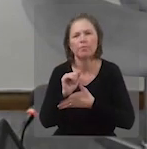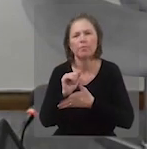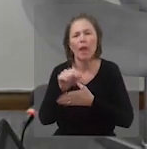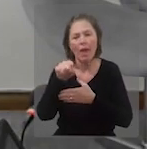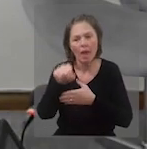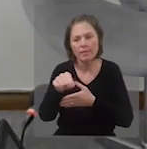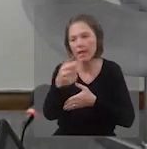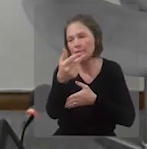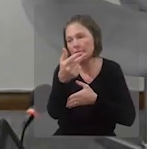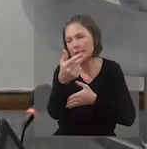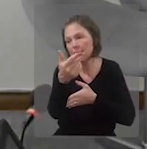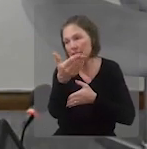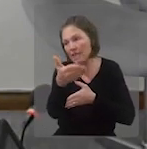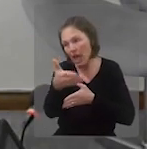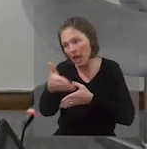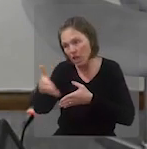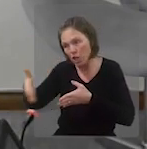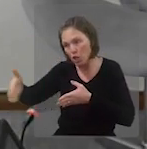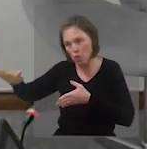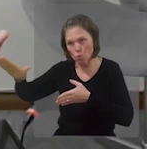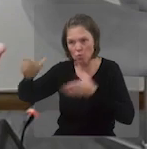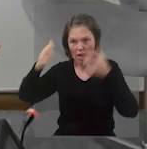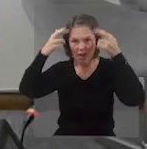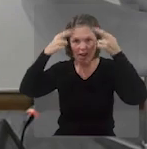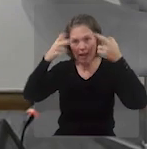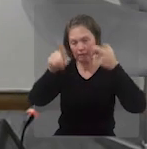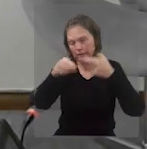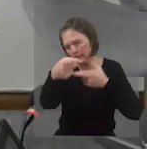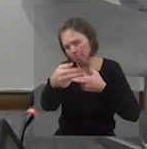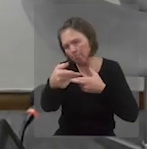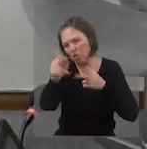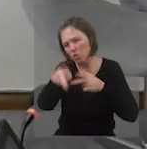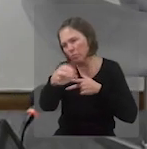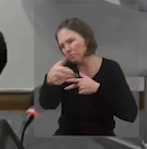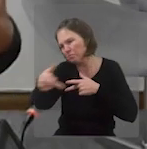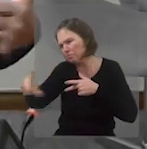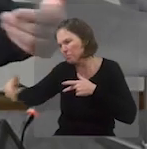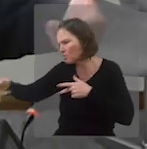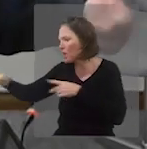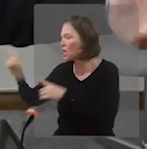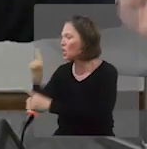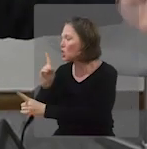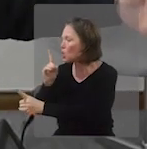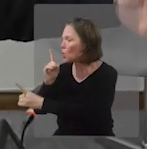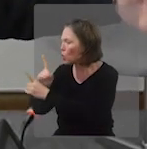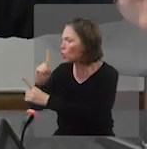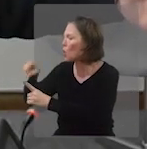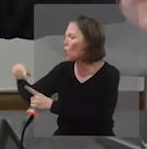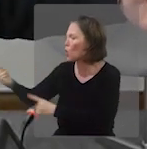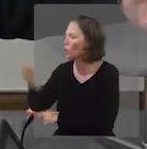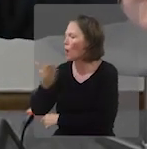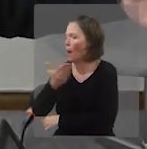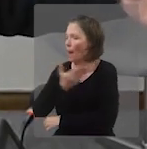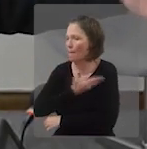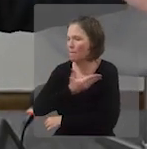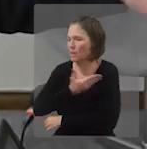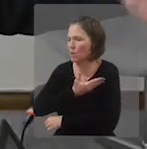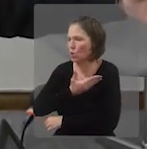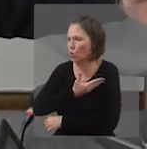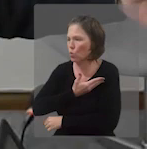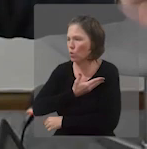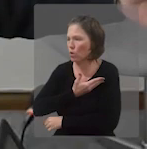humanidade. E essa pessoa saiu da frente do trono do rei, foi lá fora, encontrou o seu